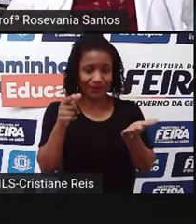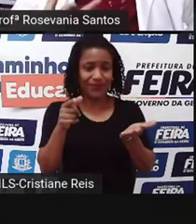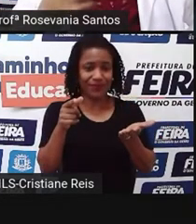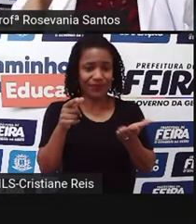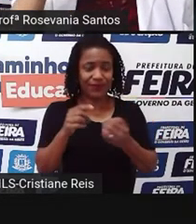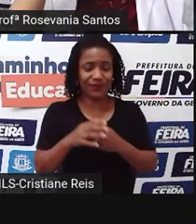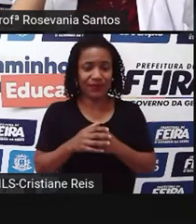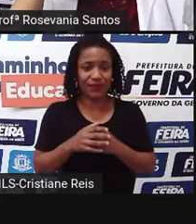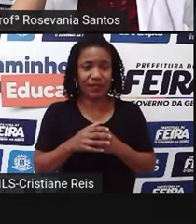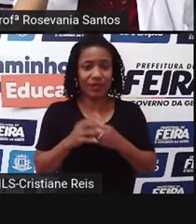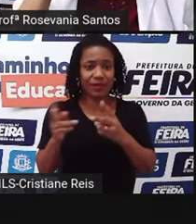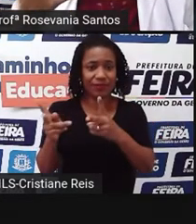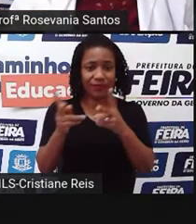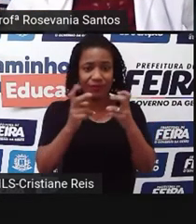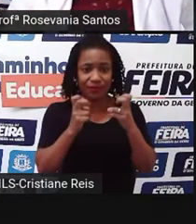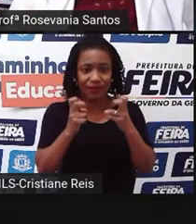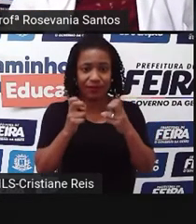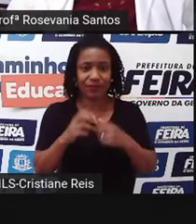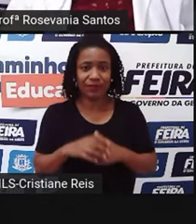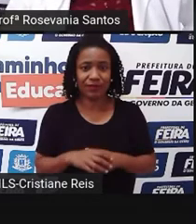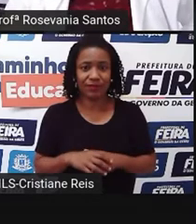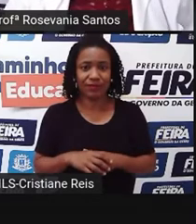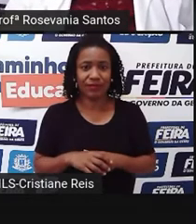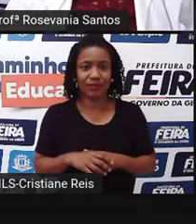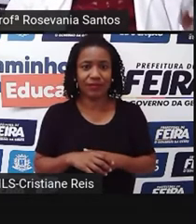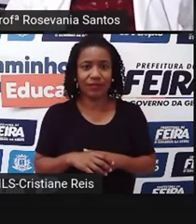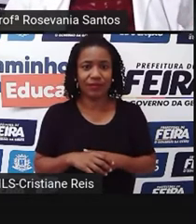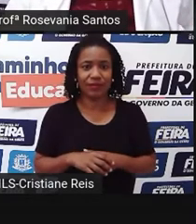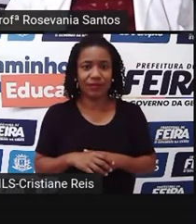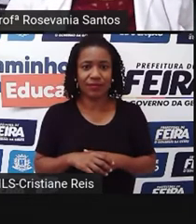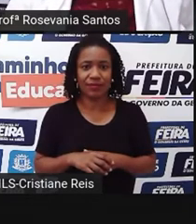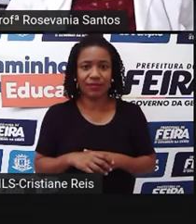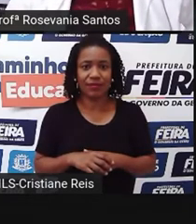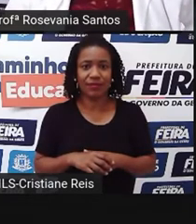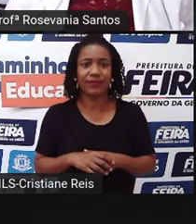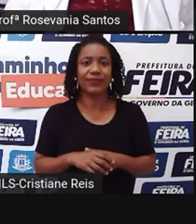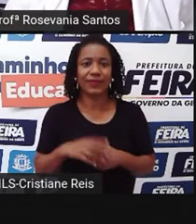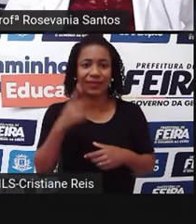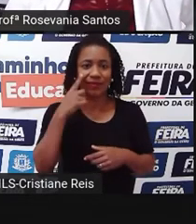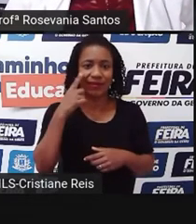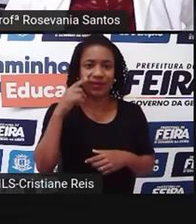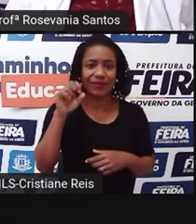Nessa, a Pro colocou ali um S, né, gente? Nem tem esse S aí, né? Desculpa aí a Pro, né?